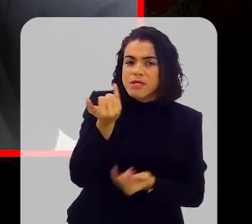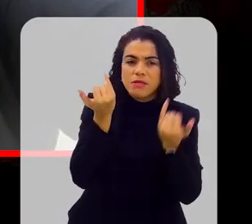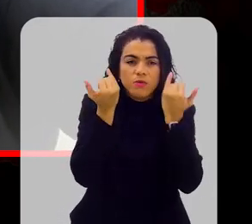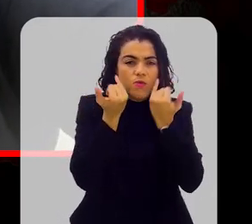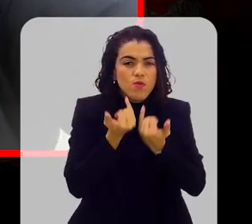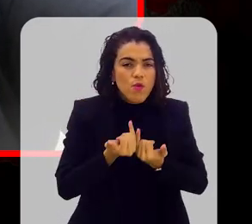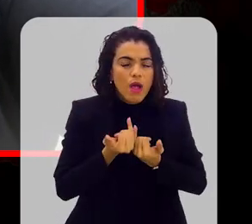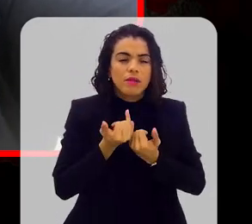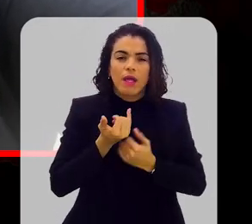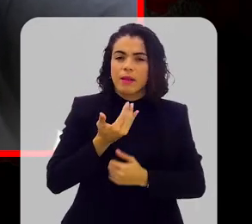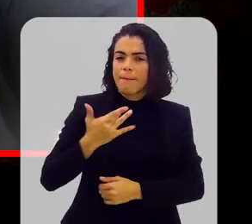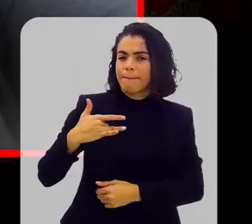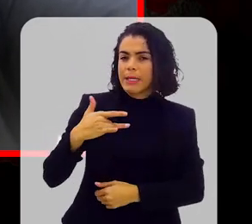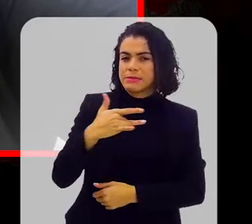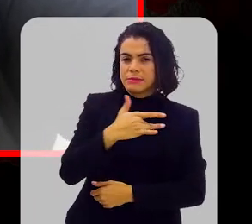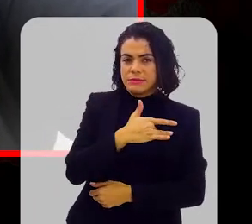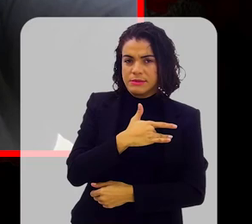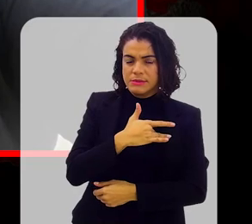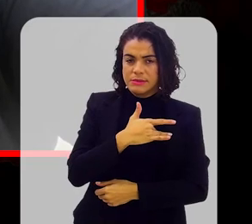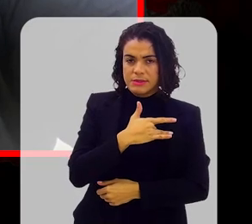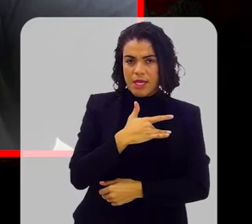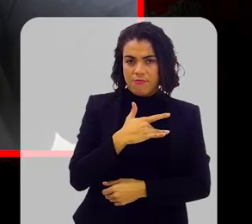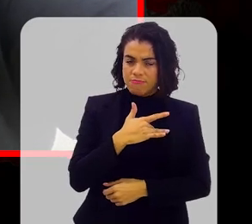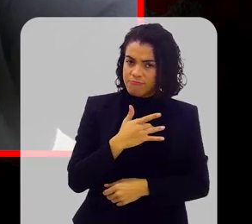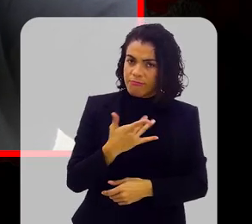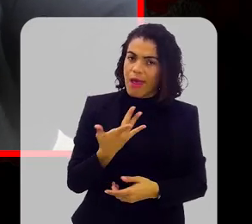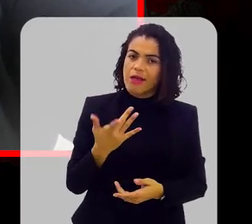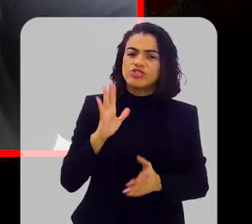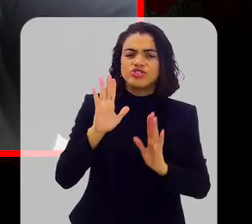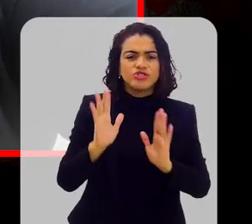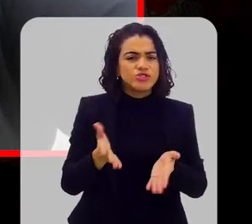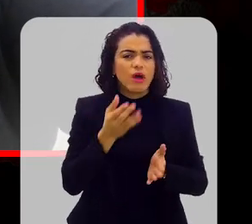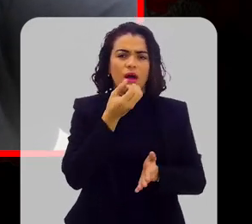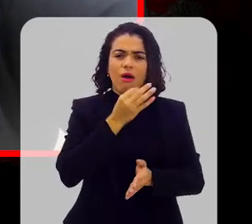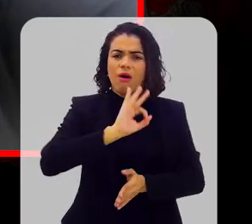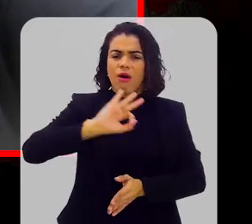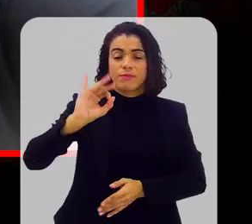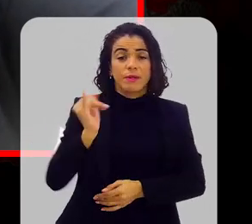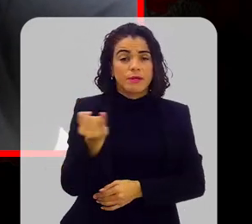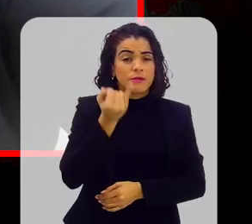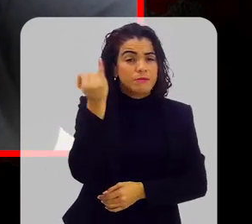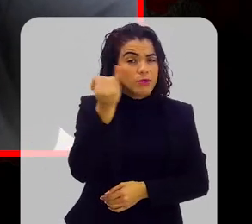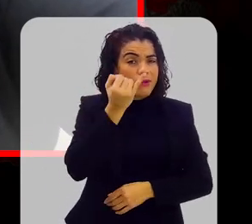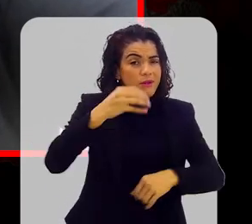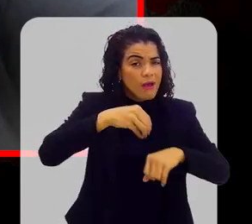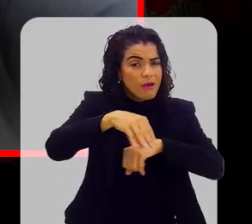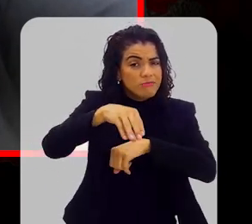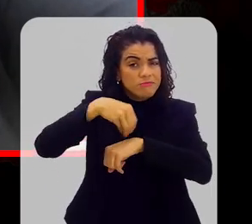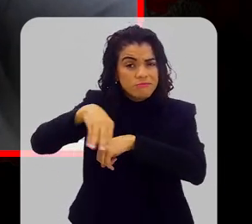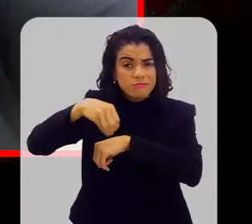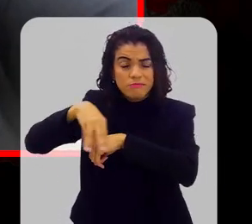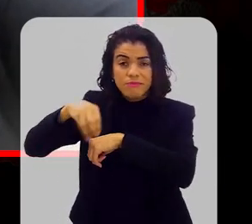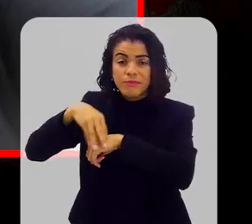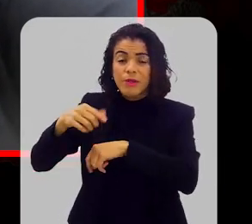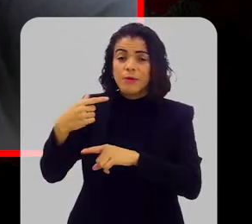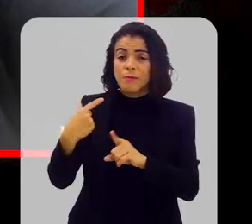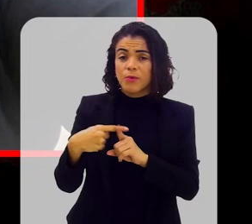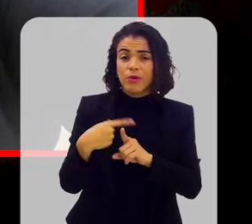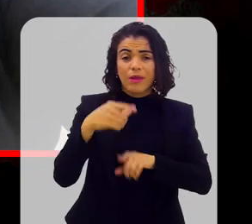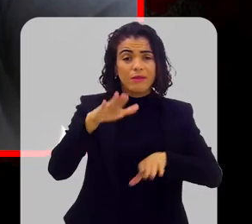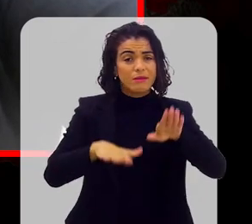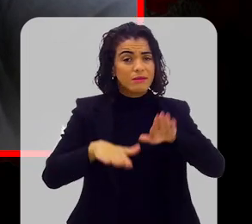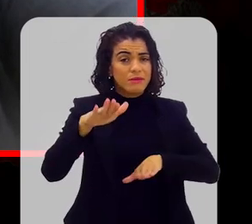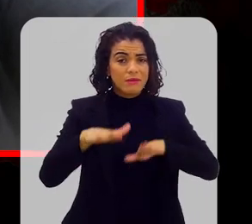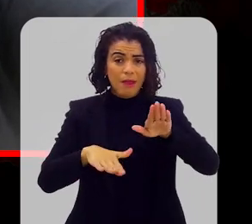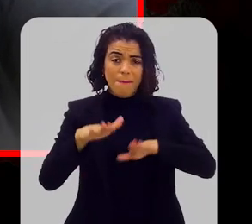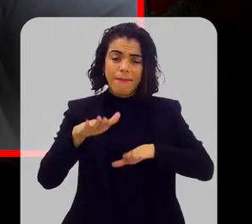saudável, uma postura mais saudável em relação à vida, isso é uma coisa muito importante, essa mensagem, é mensagem de identificar, porque